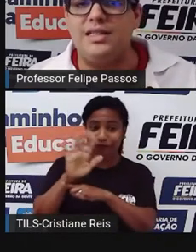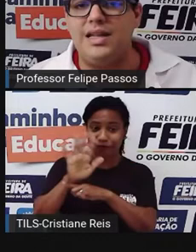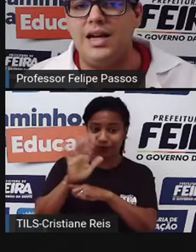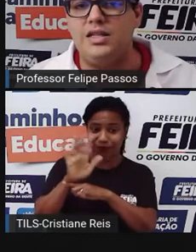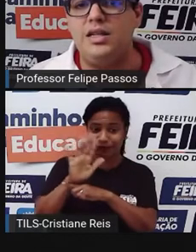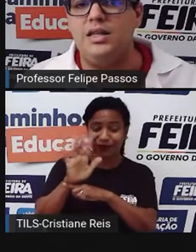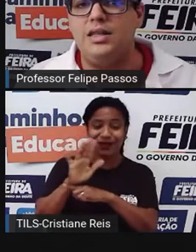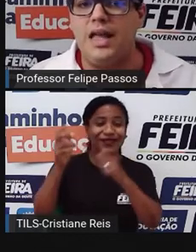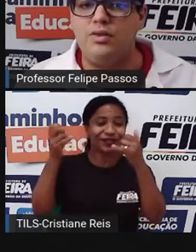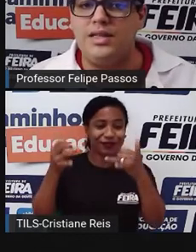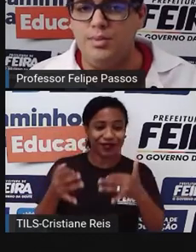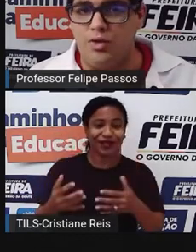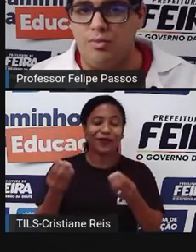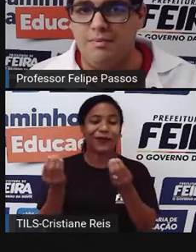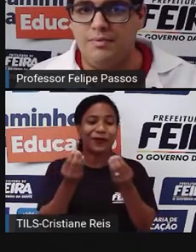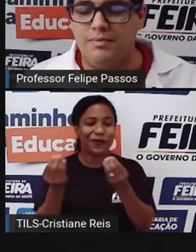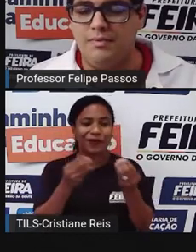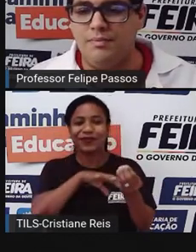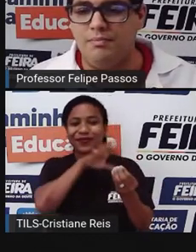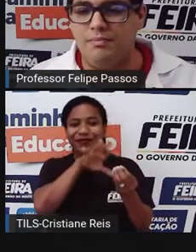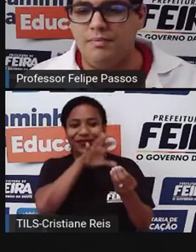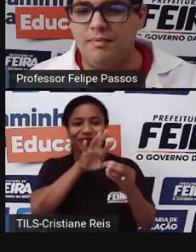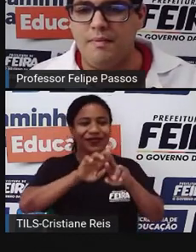biodiversidade dentro desse bioma.